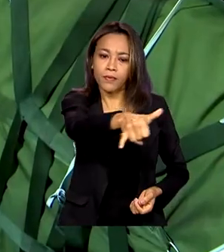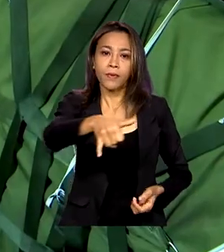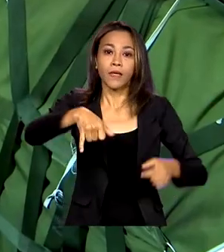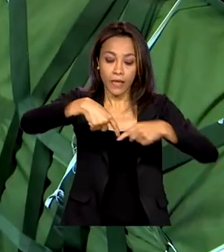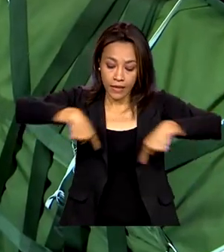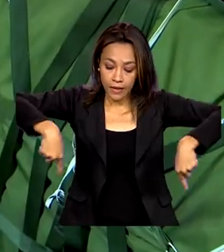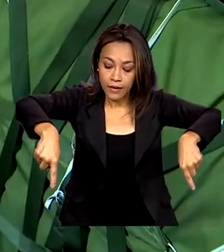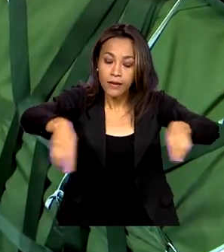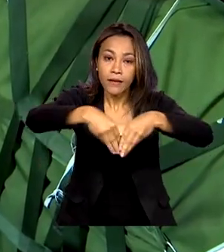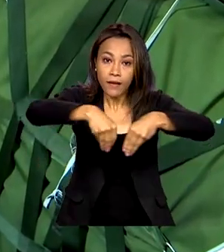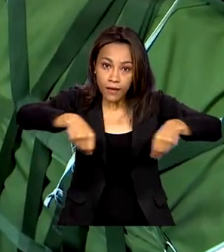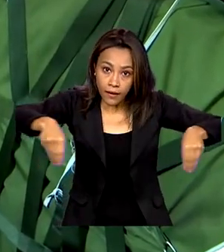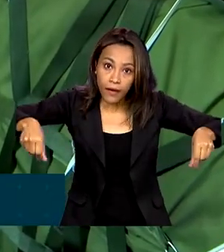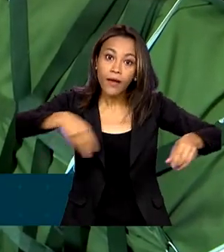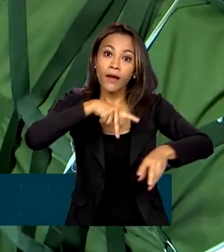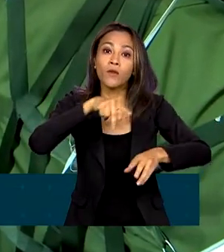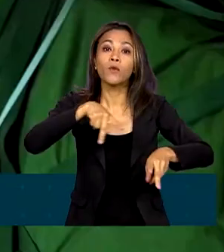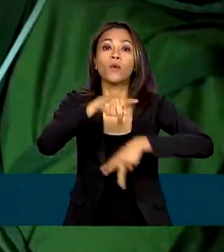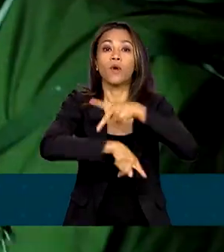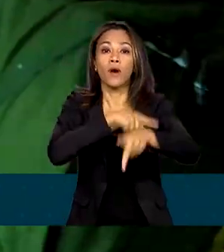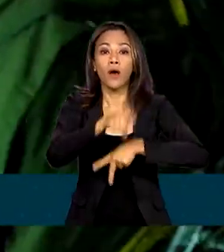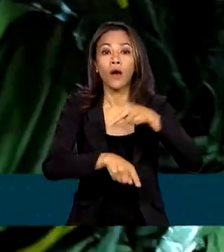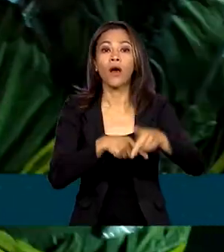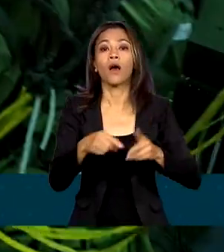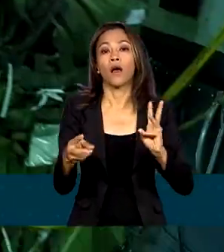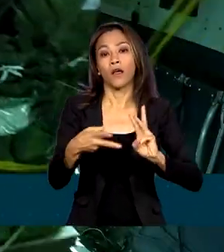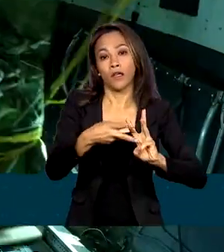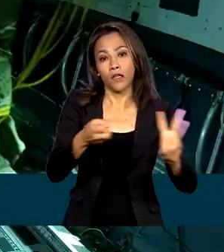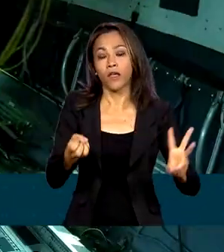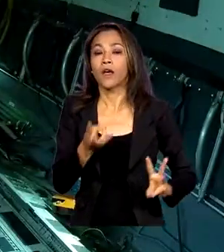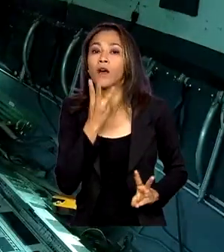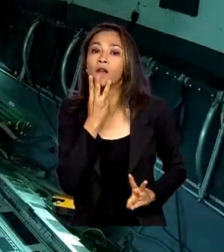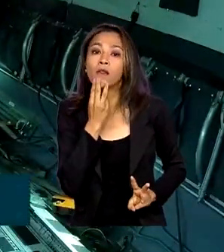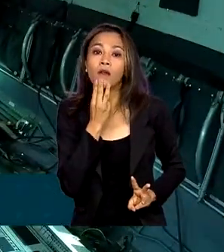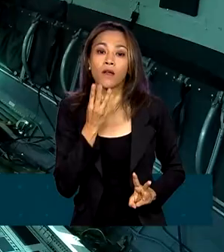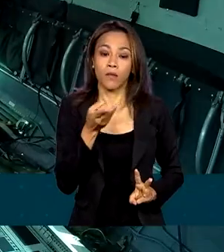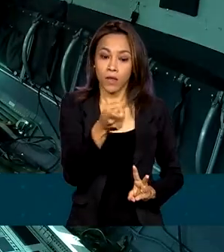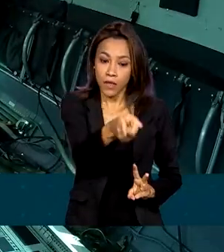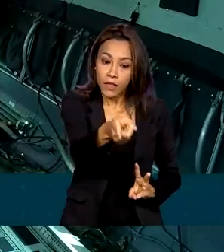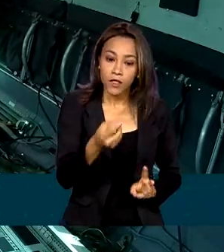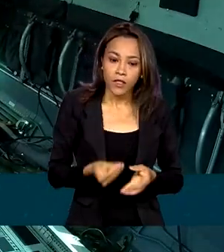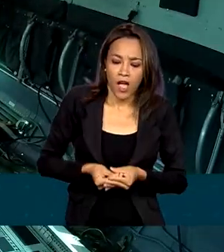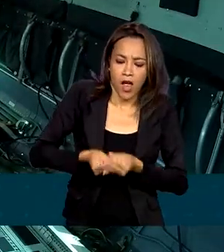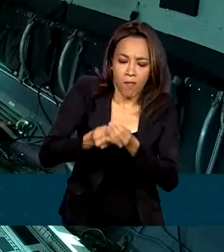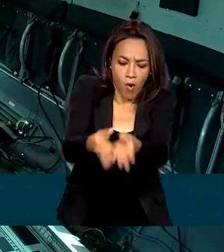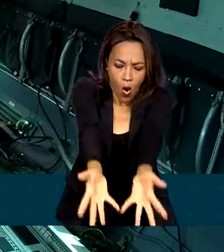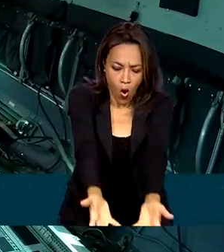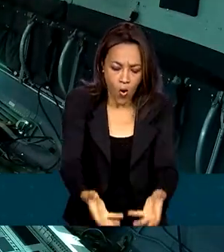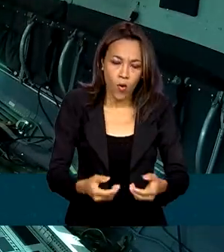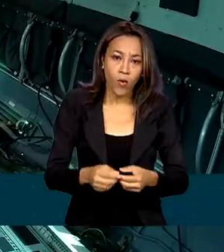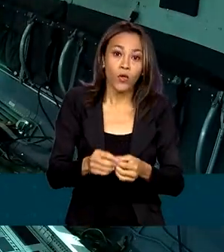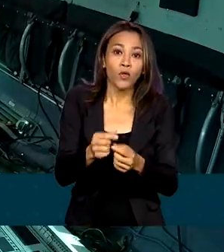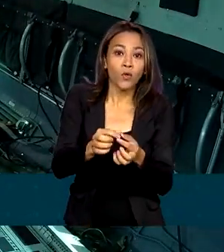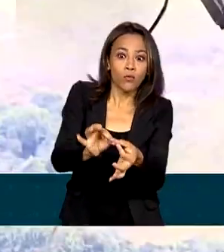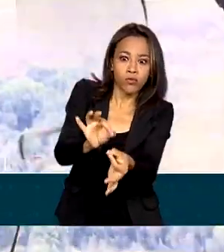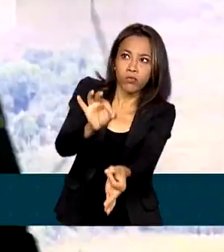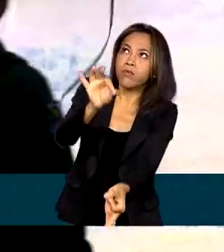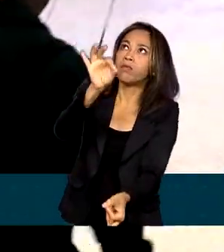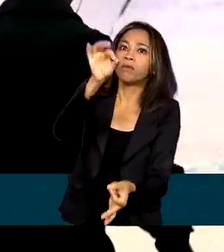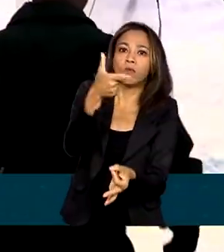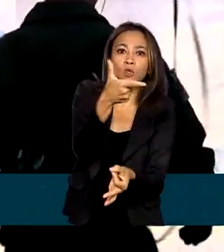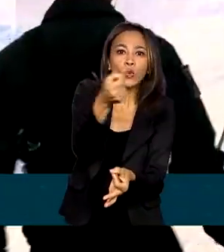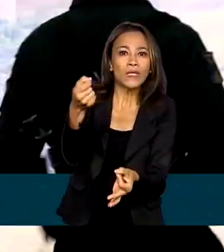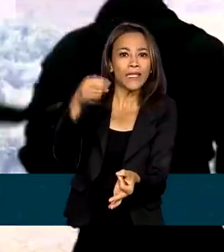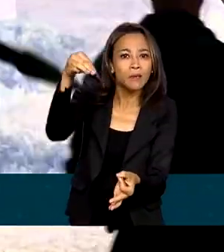indígena Yanomami, a maior do país. Segundo a FAB, os suprimentos são lançados a cerca de 200 metros de altura e